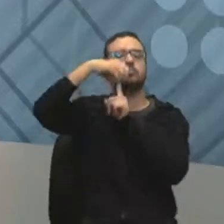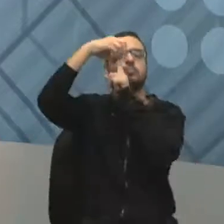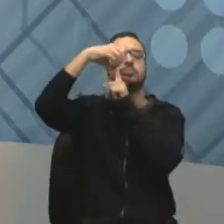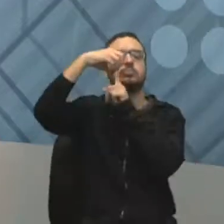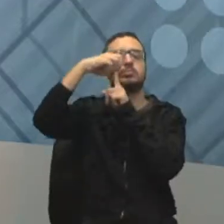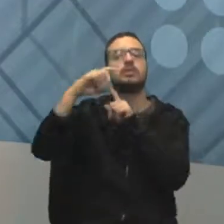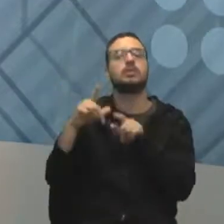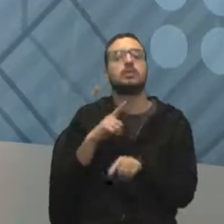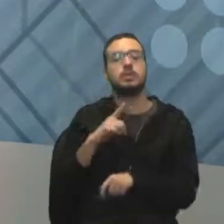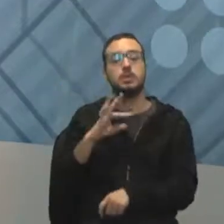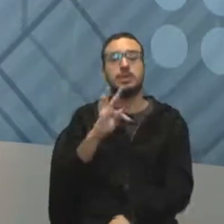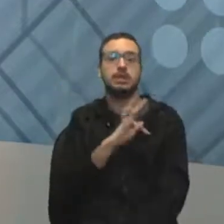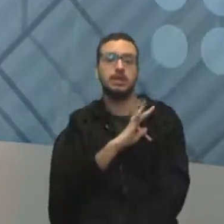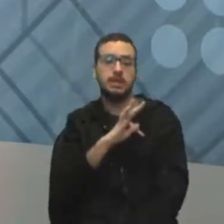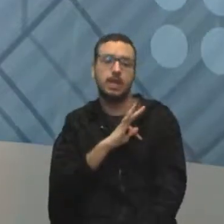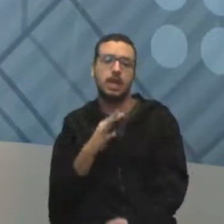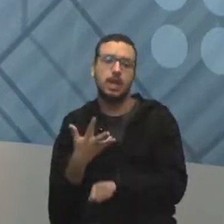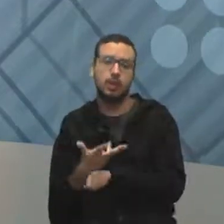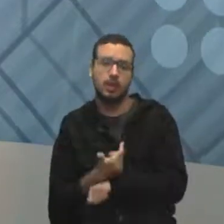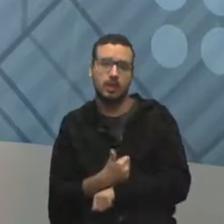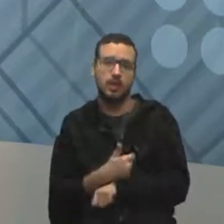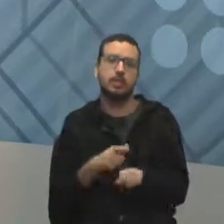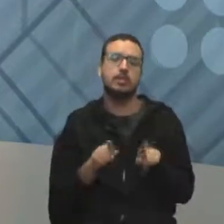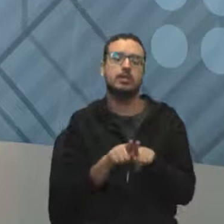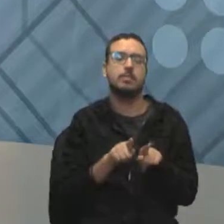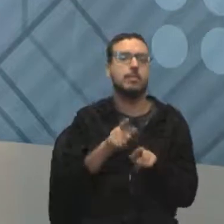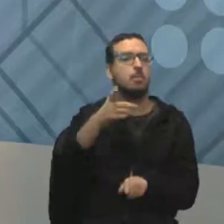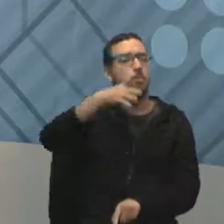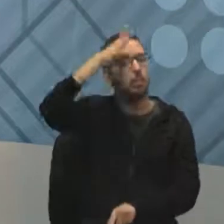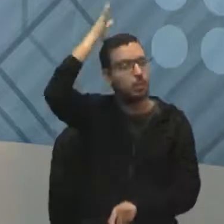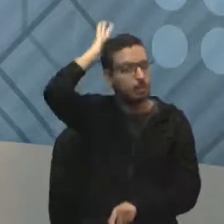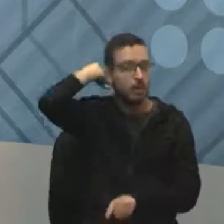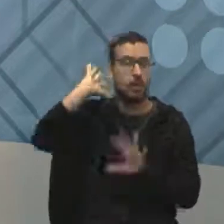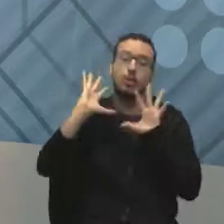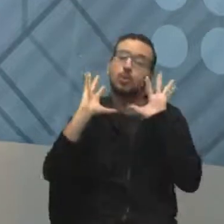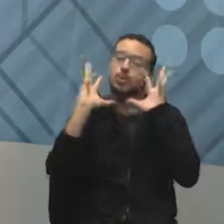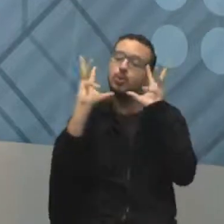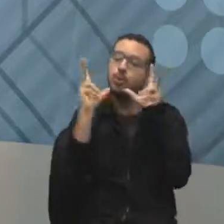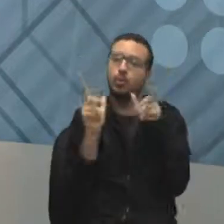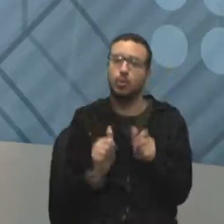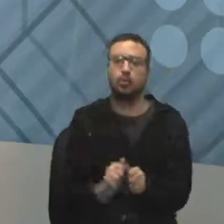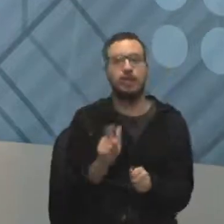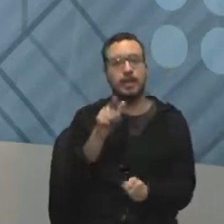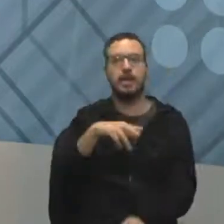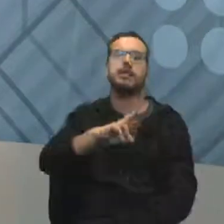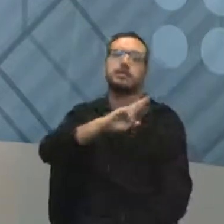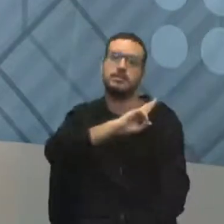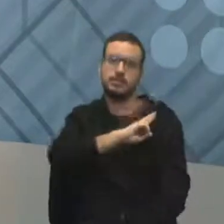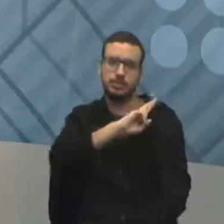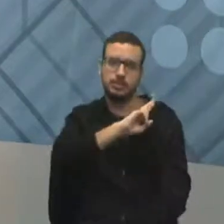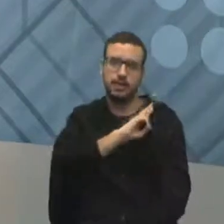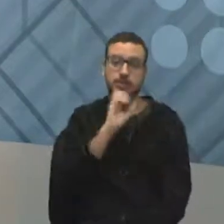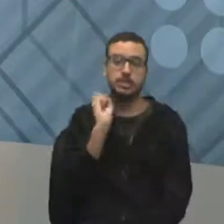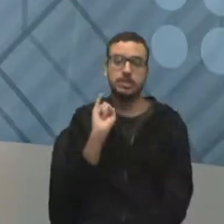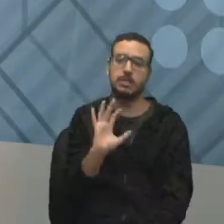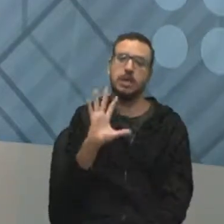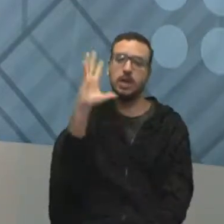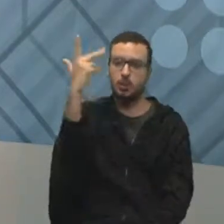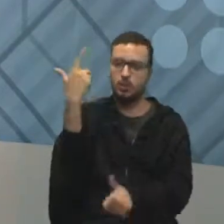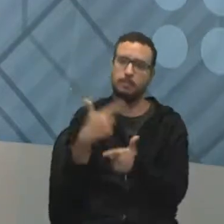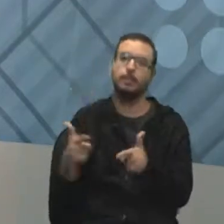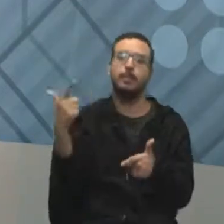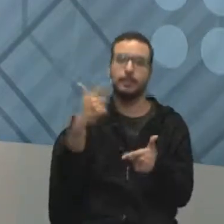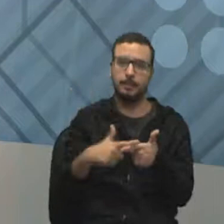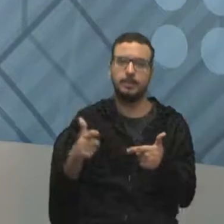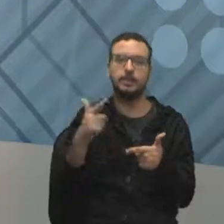técnico de qualidade e os bombeiros, todos nós respondemos conjuntamente pelos problemas que acontecerem.